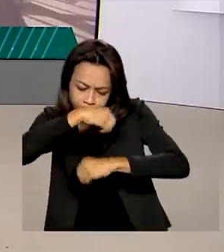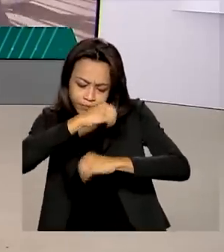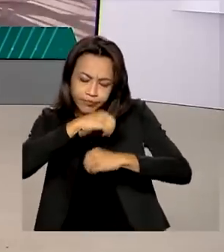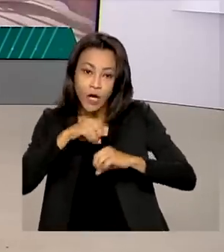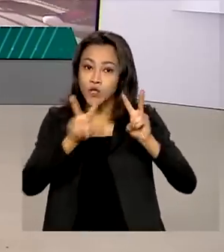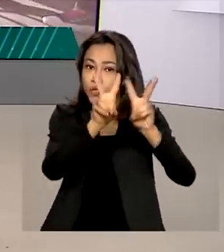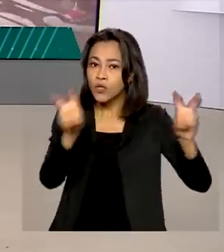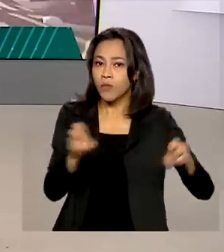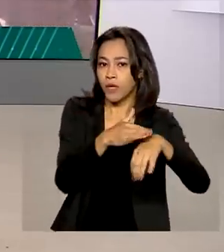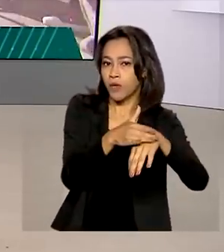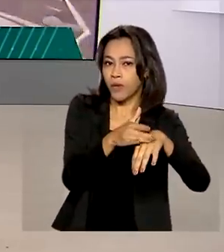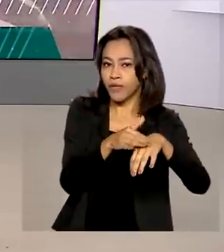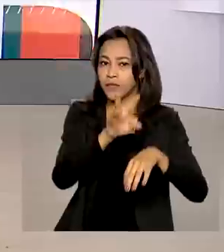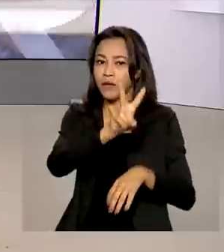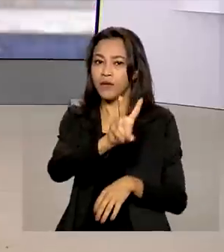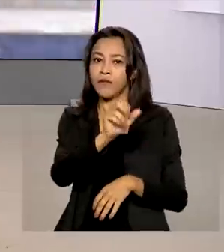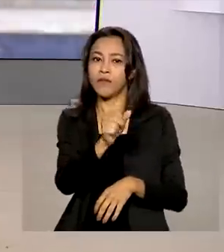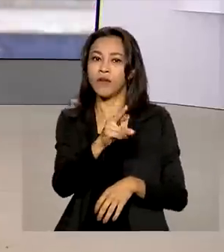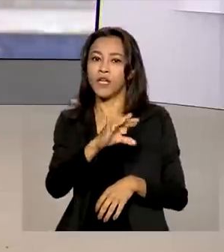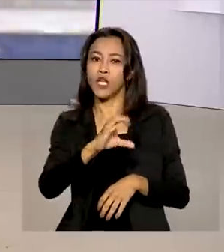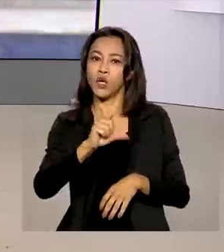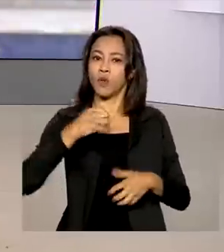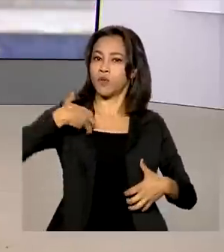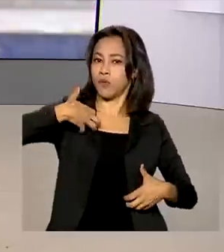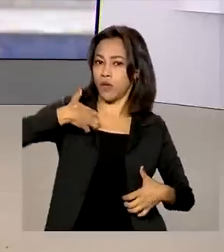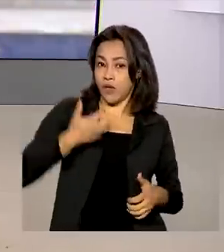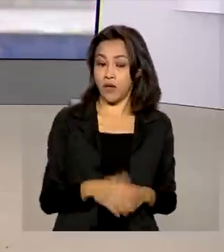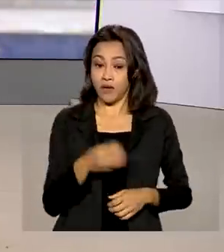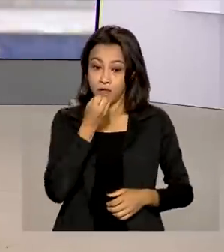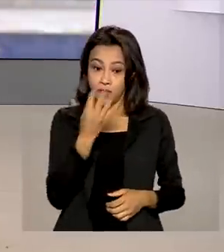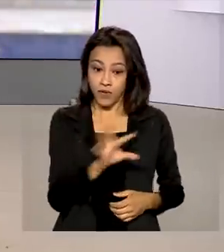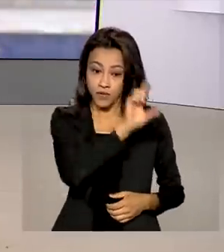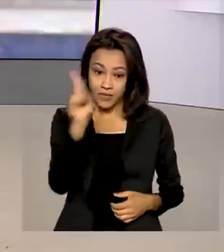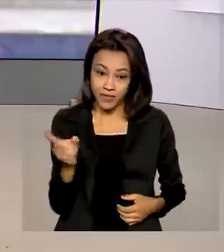as informações ao vivo para a gente é o repórter Glauco de Queiroz. Glauco, bom dia!